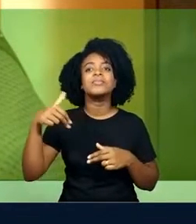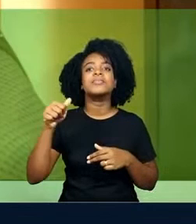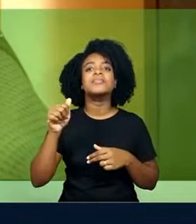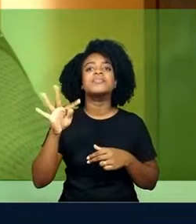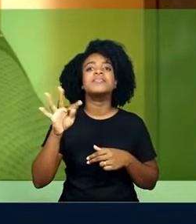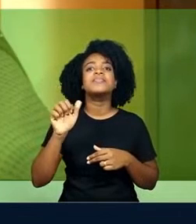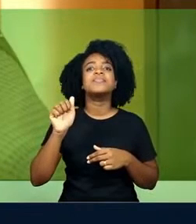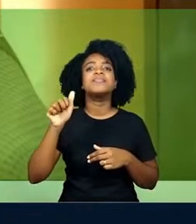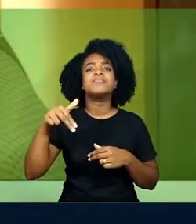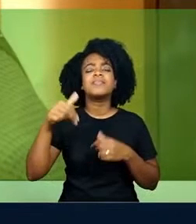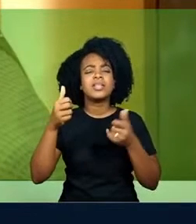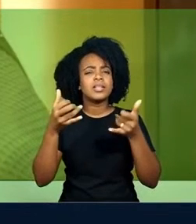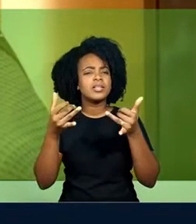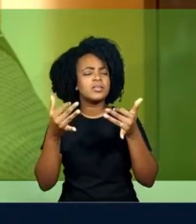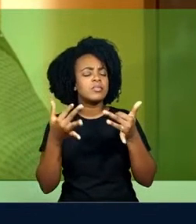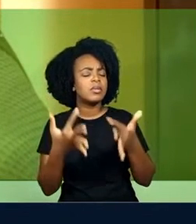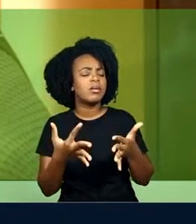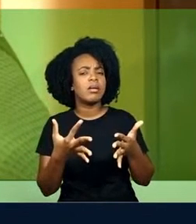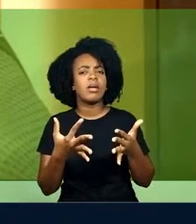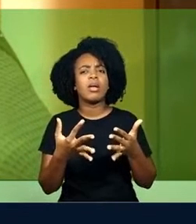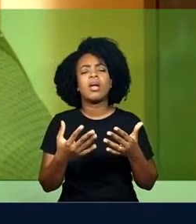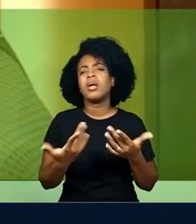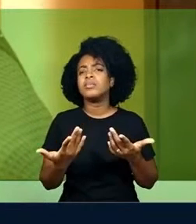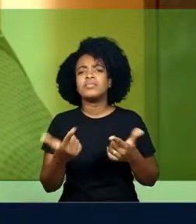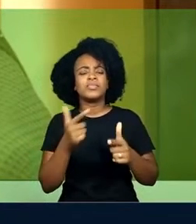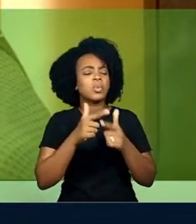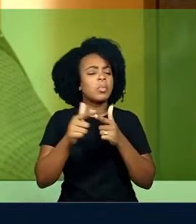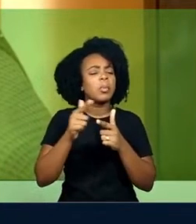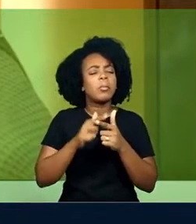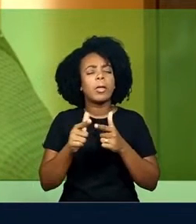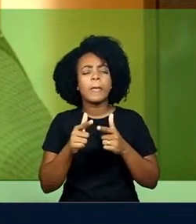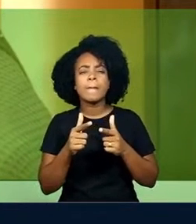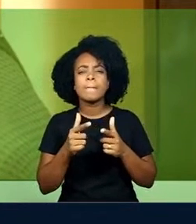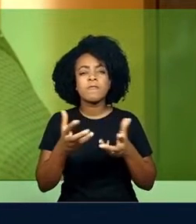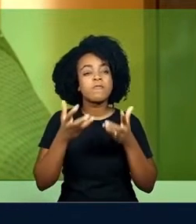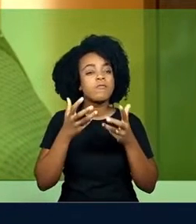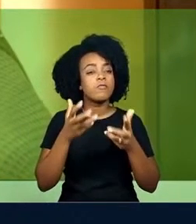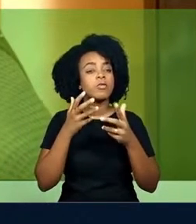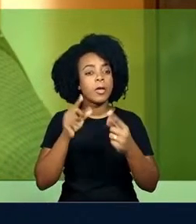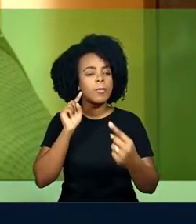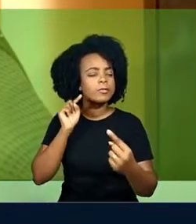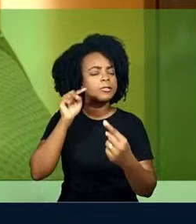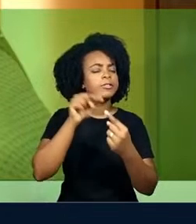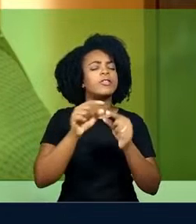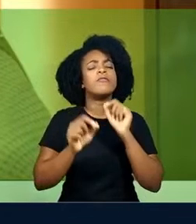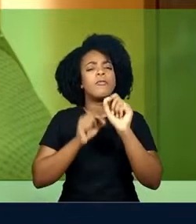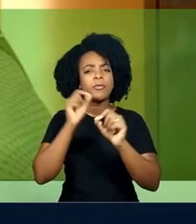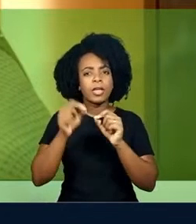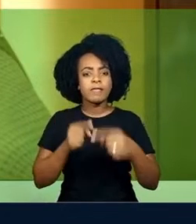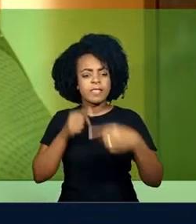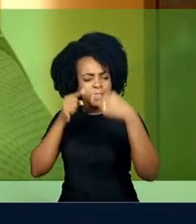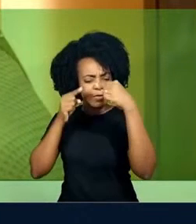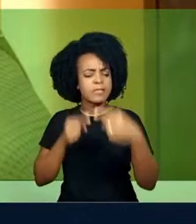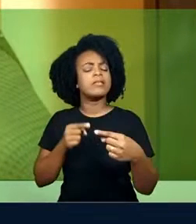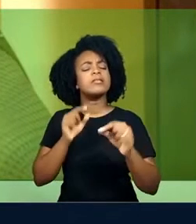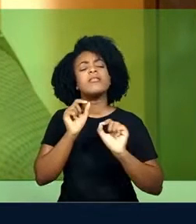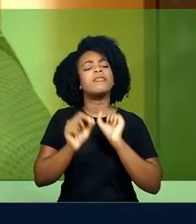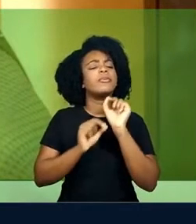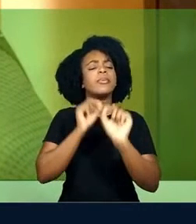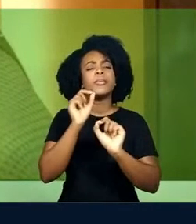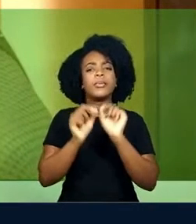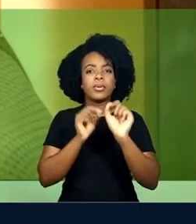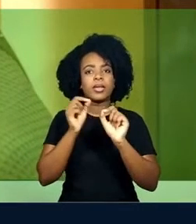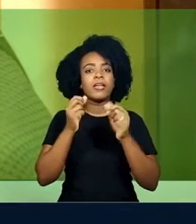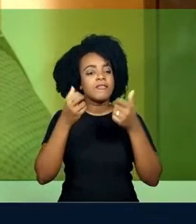Caleb qual que é essa problemática que ele busca encontrar. Qual é esse desafio, essa coisa